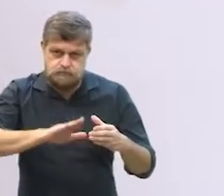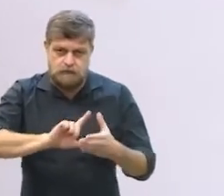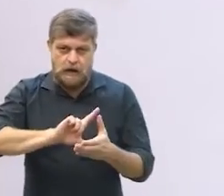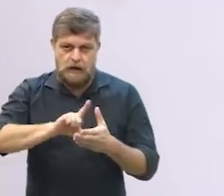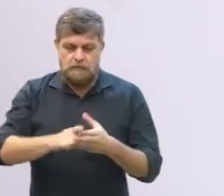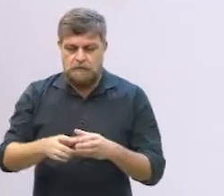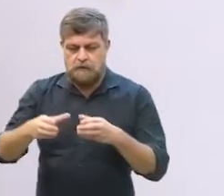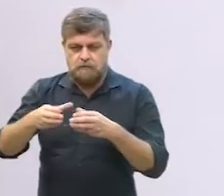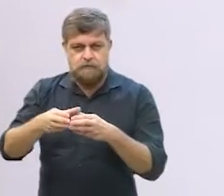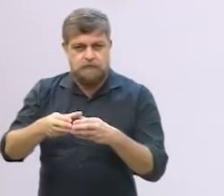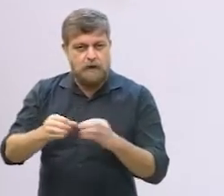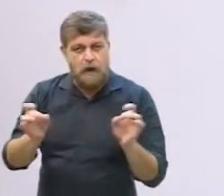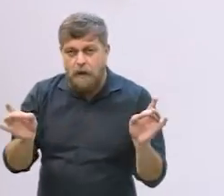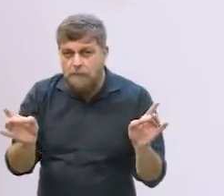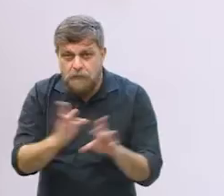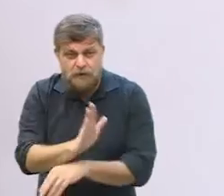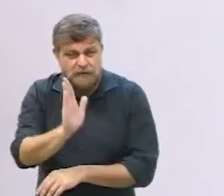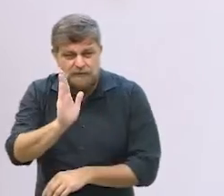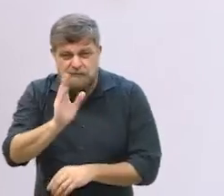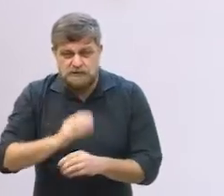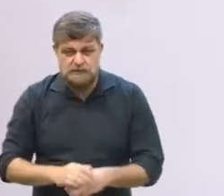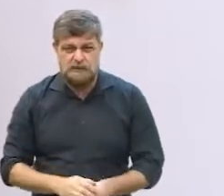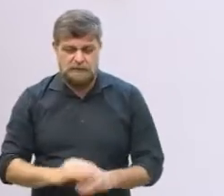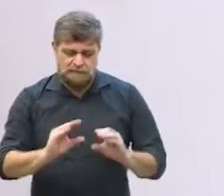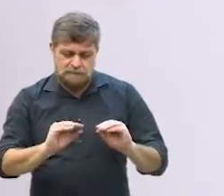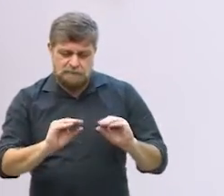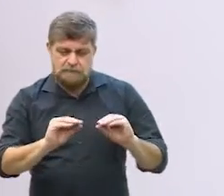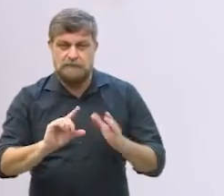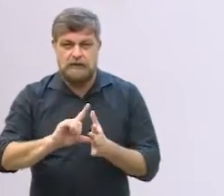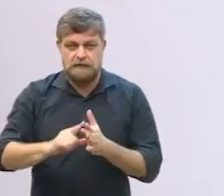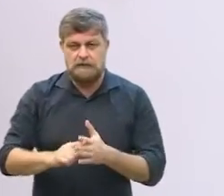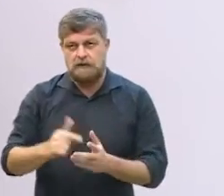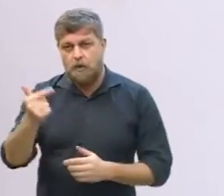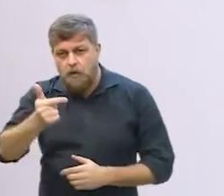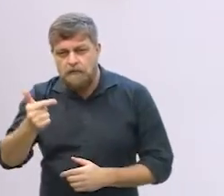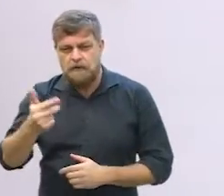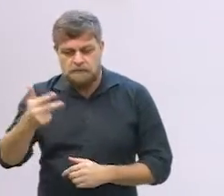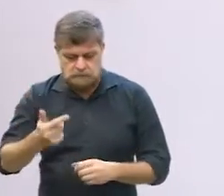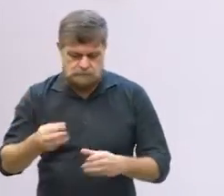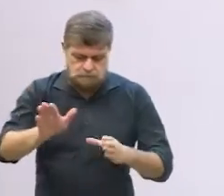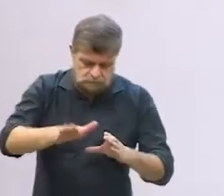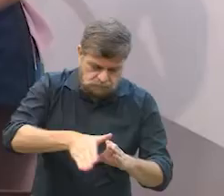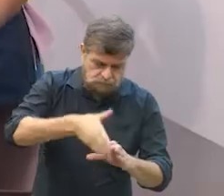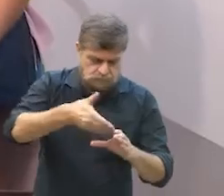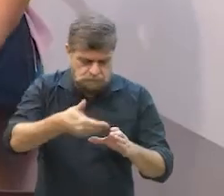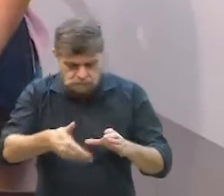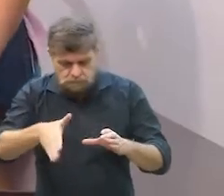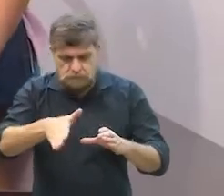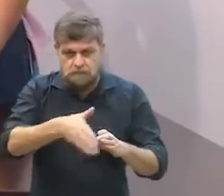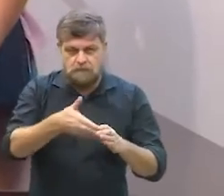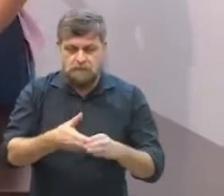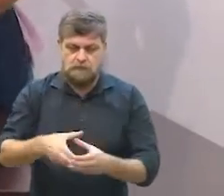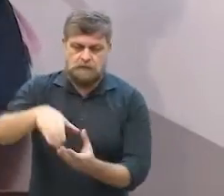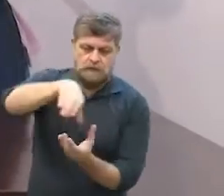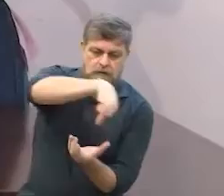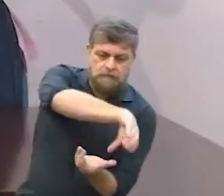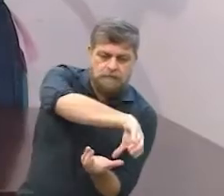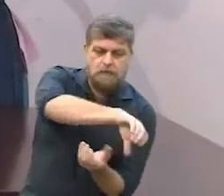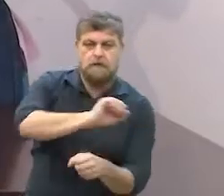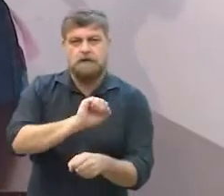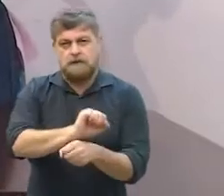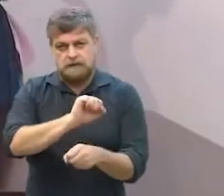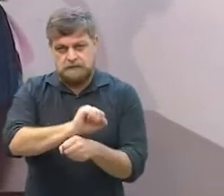esvazia vai ficar já uma casquinha superficial repete mais duas vezes com aquela dica de deixar de cabeça para baixo